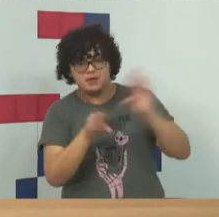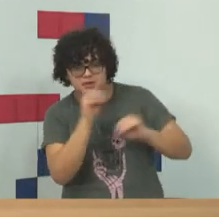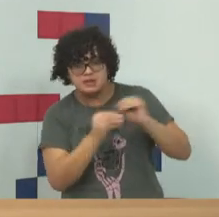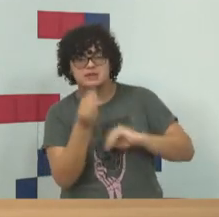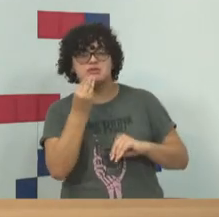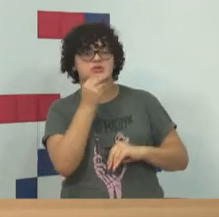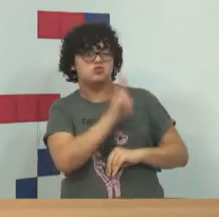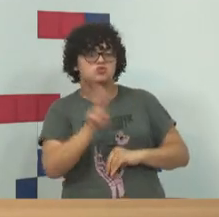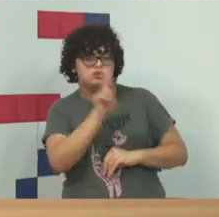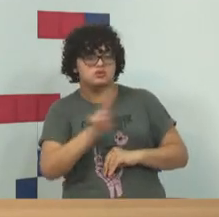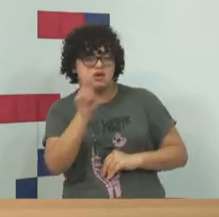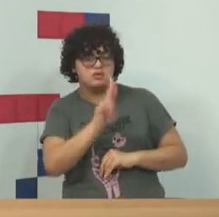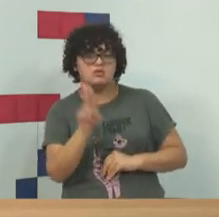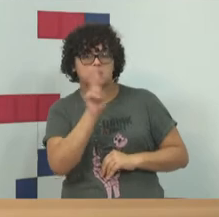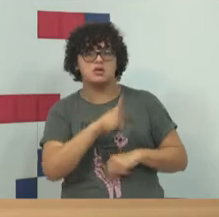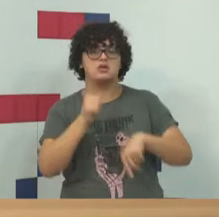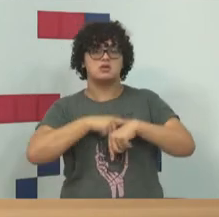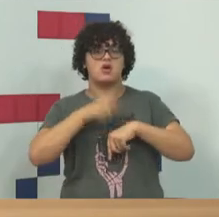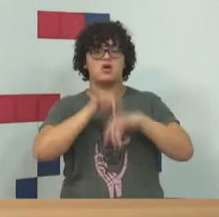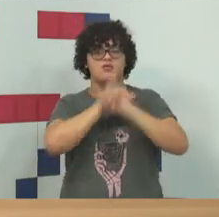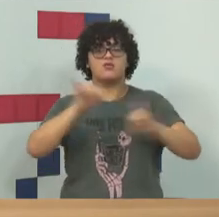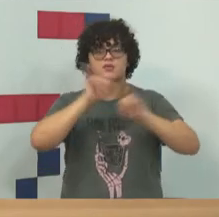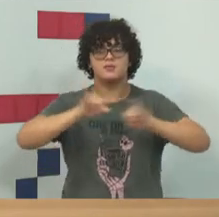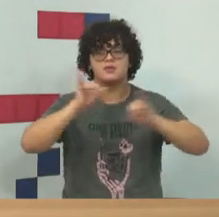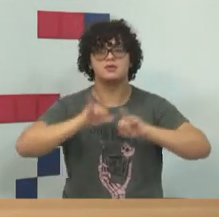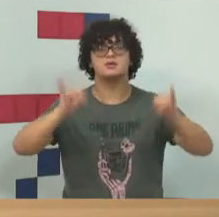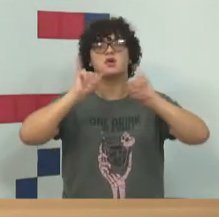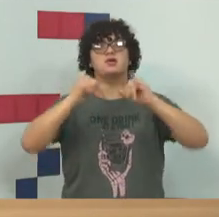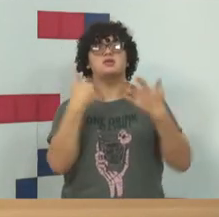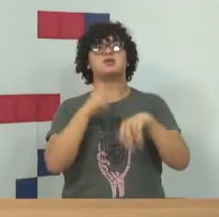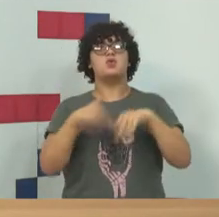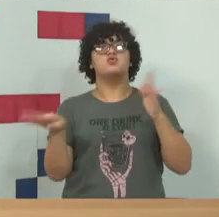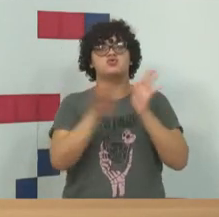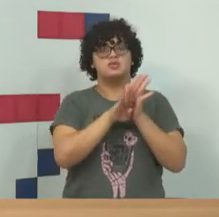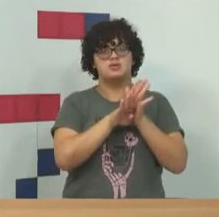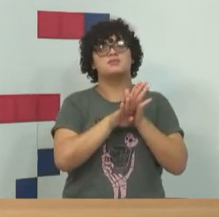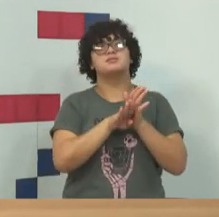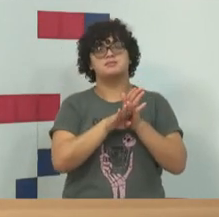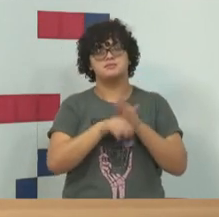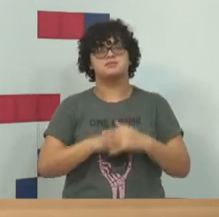utilizado pelas informações que chegam até mim.